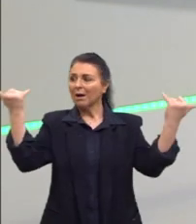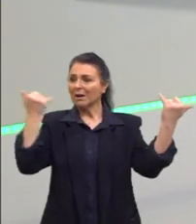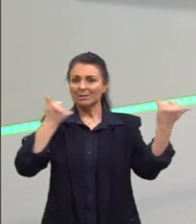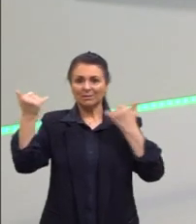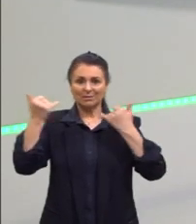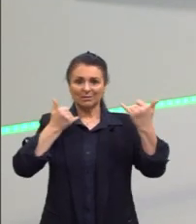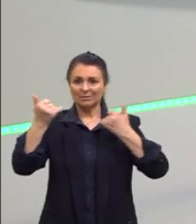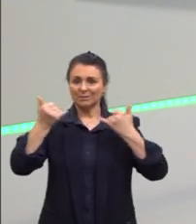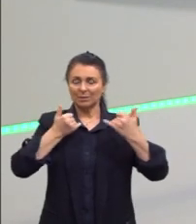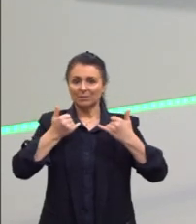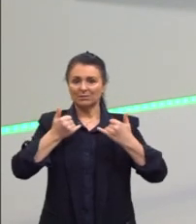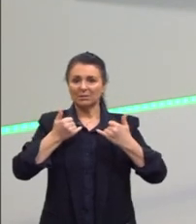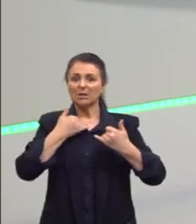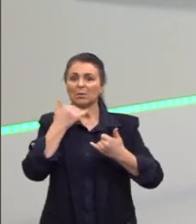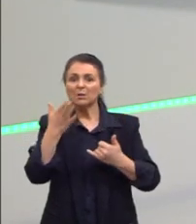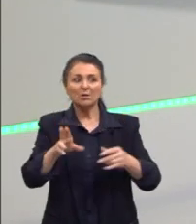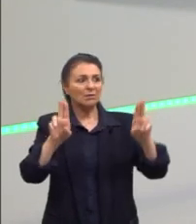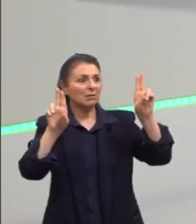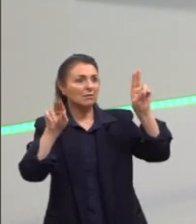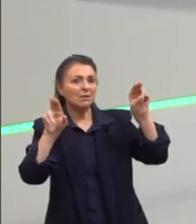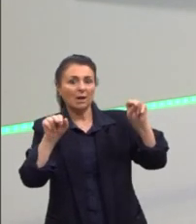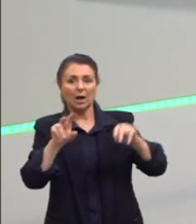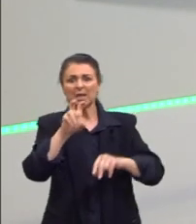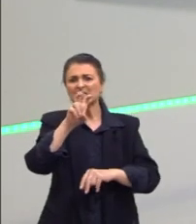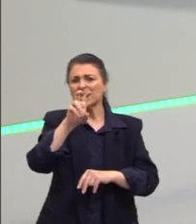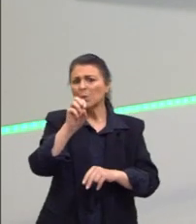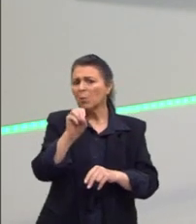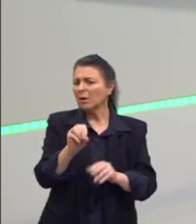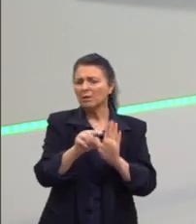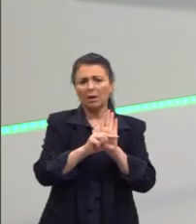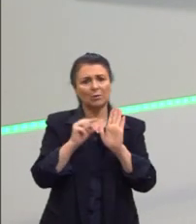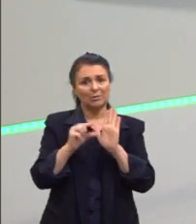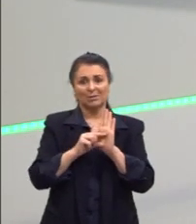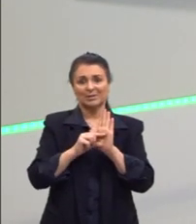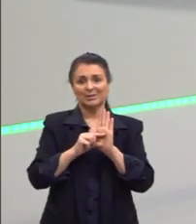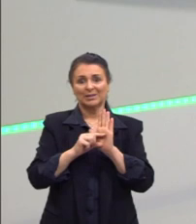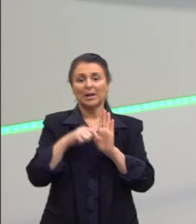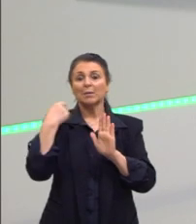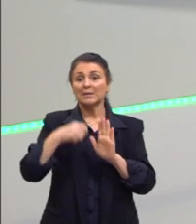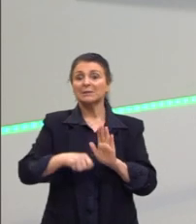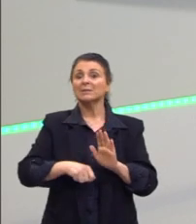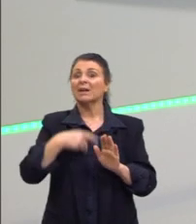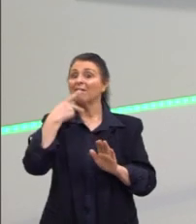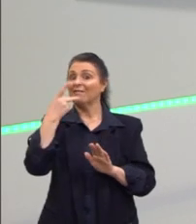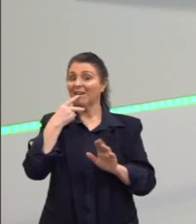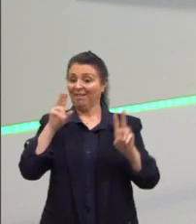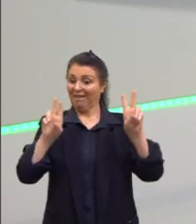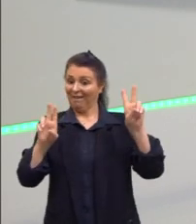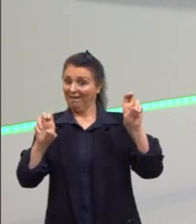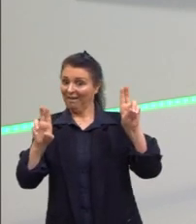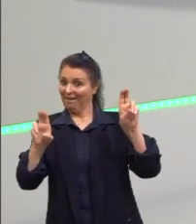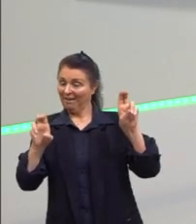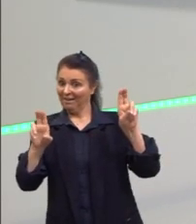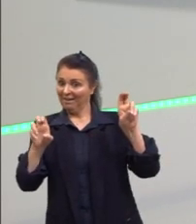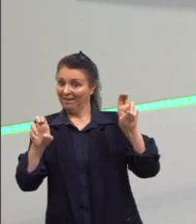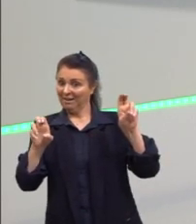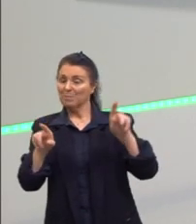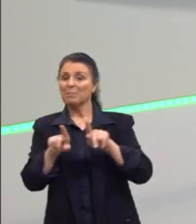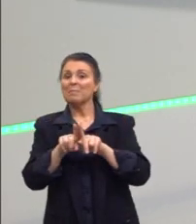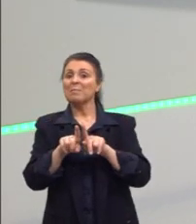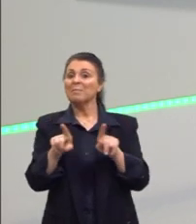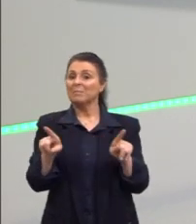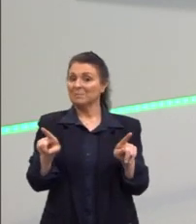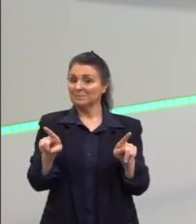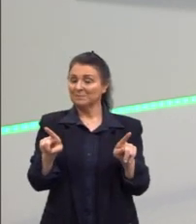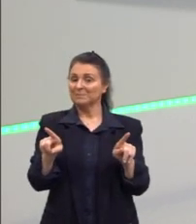Não basta que tu saiba citar 50 autores. Tu precisa citar esses 50 autores. Não cita tudo isso, mas